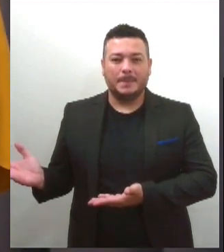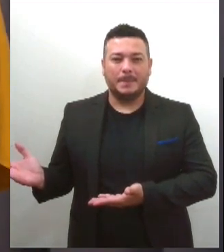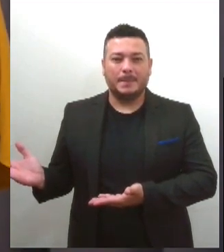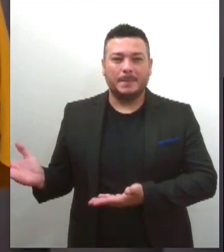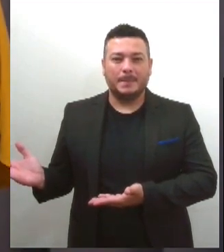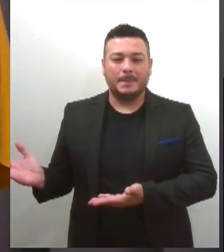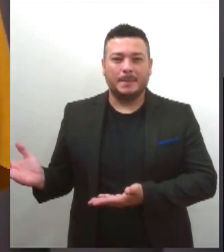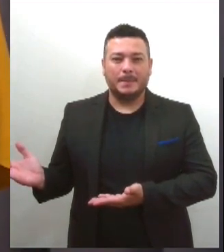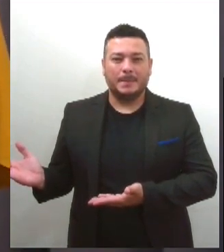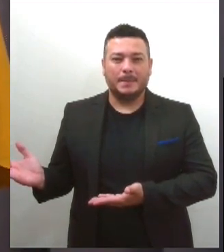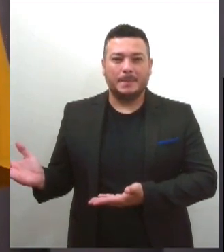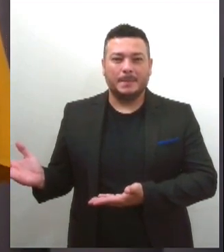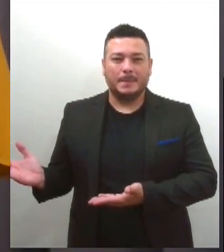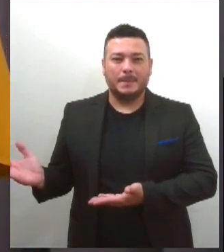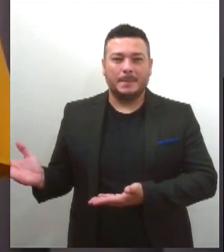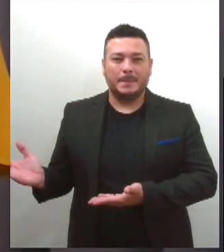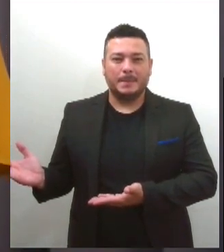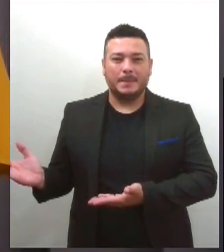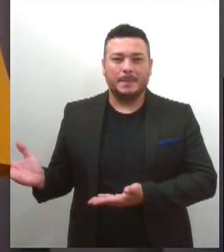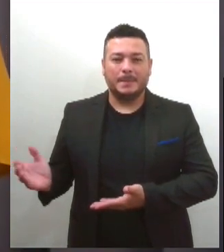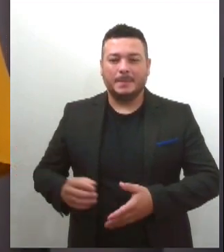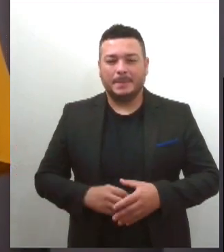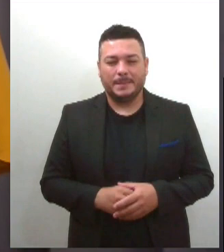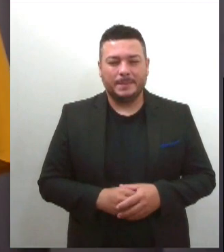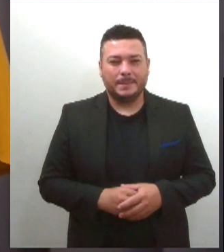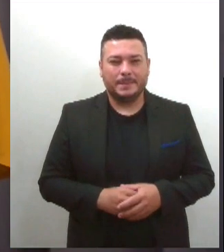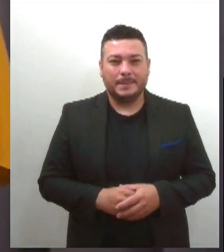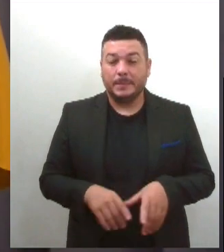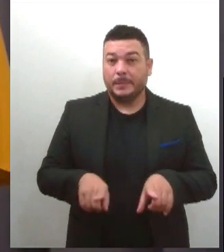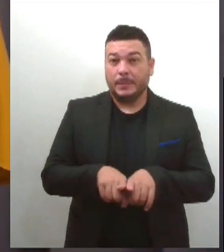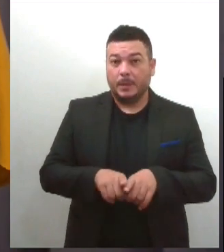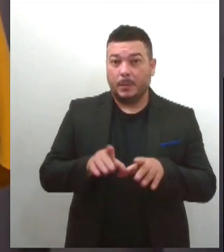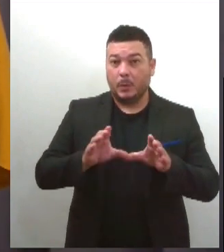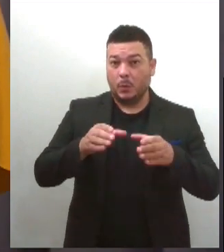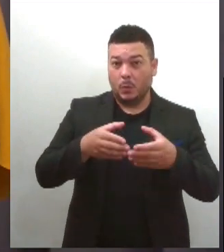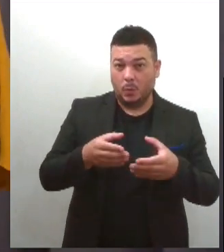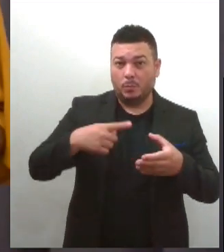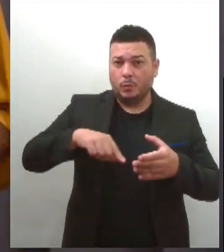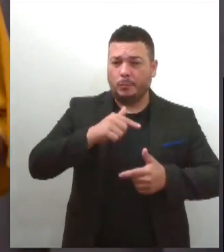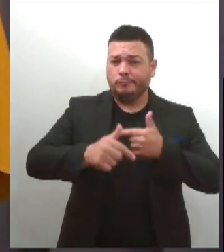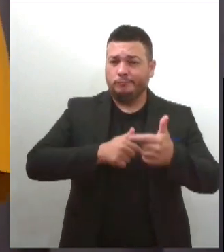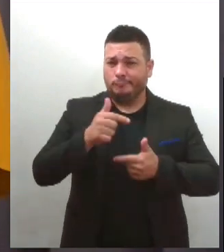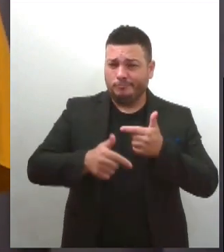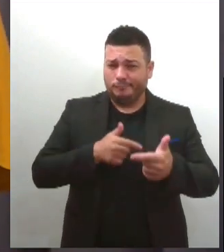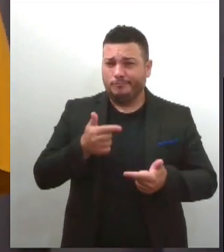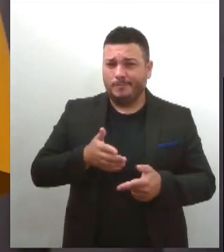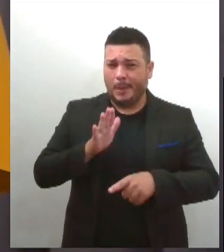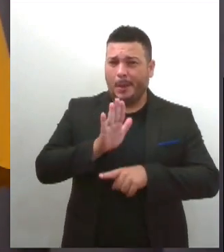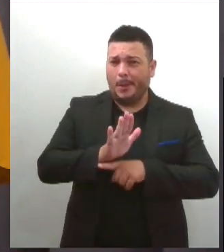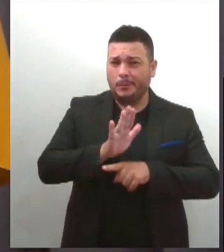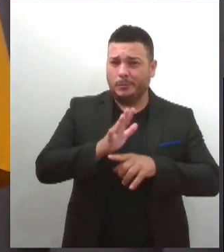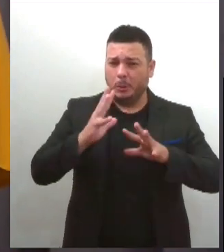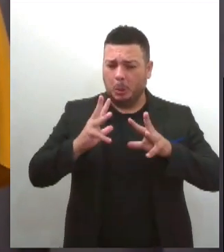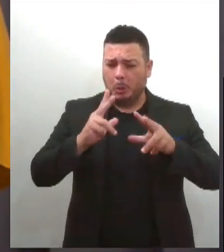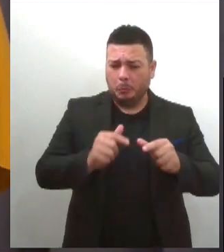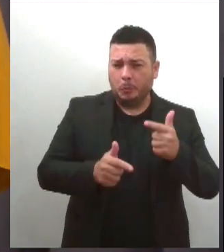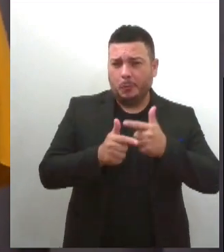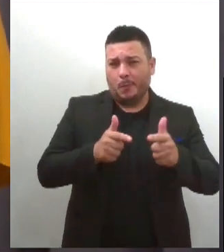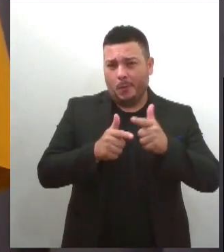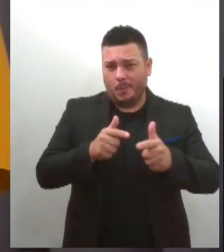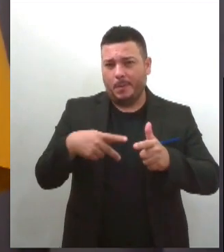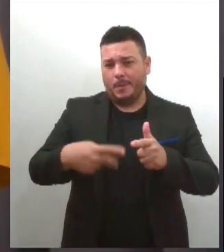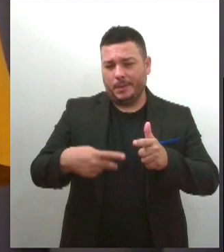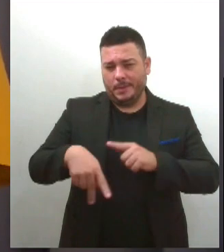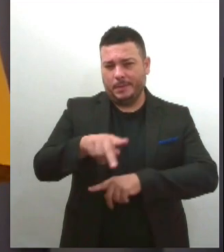-3863. As equipes estão trabalhando a fim de sanar todos os problemas técnicos. O